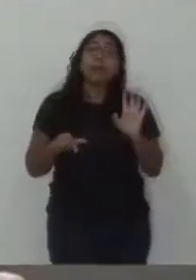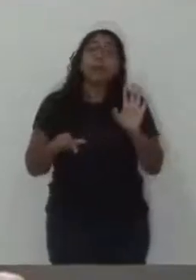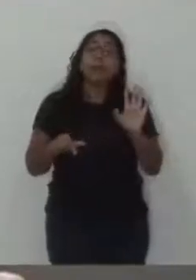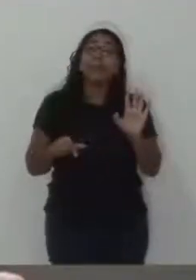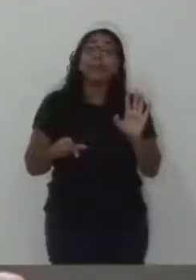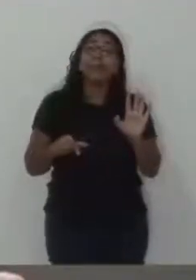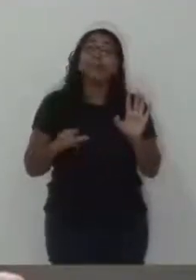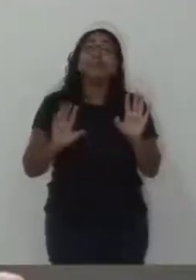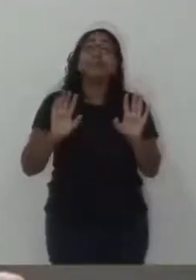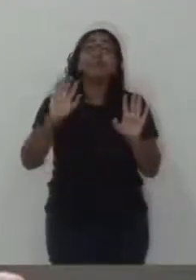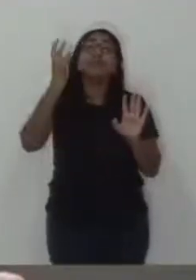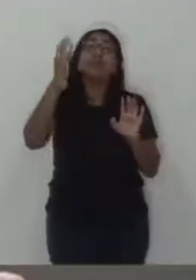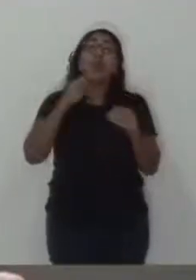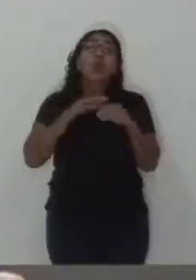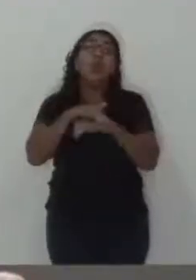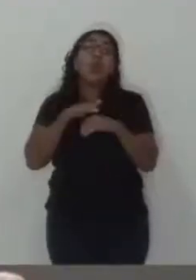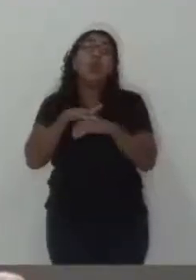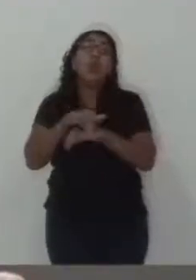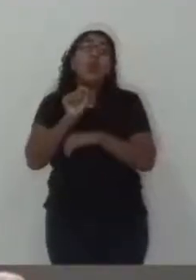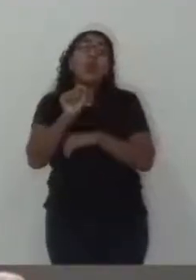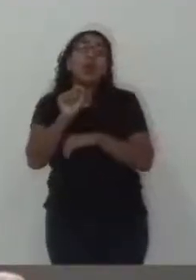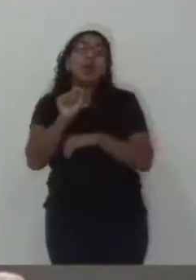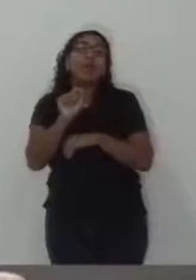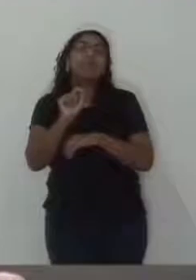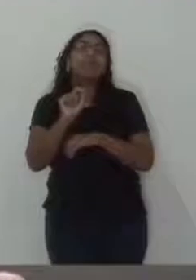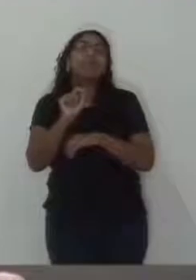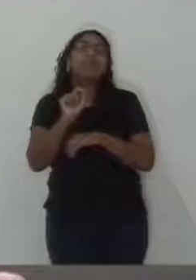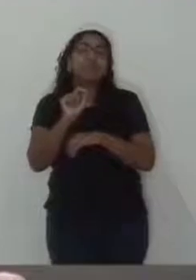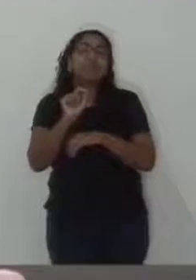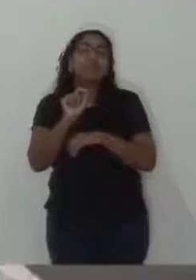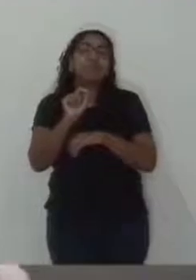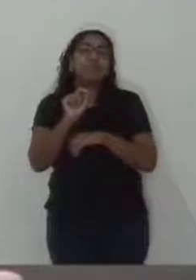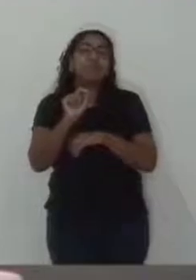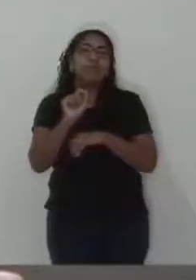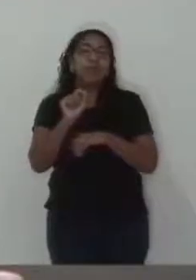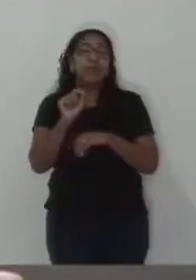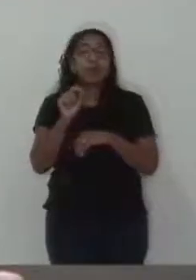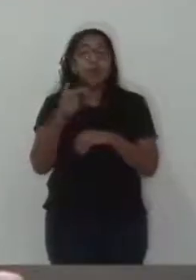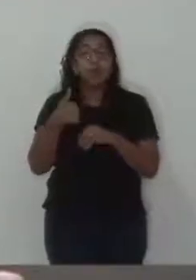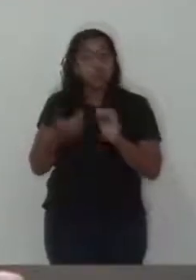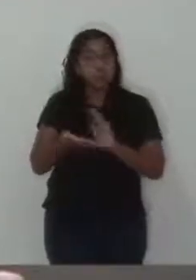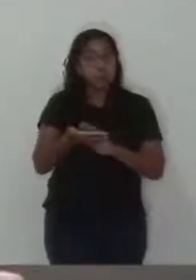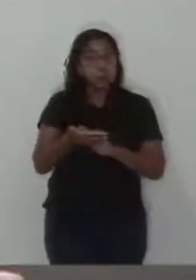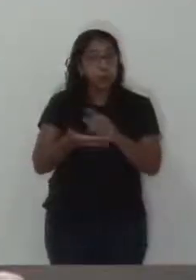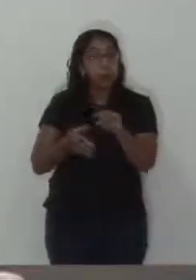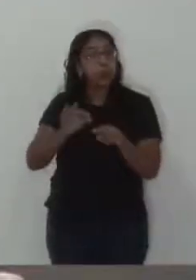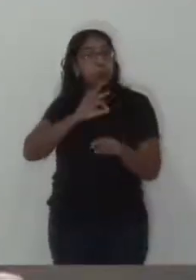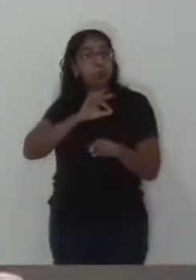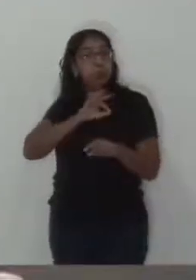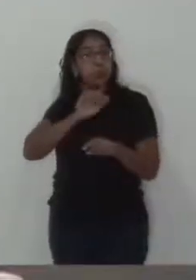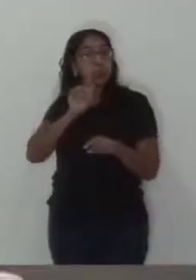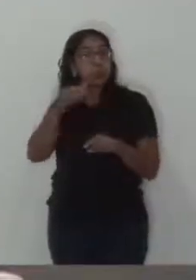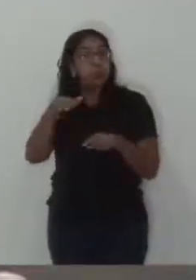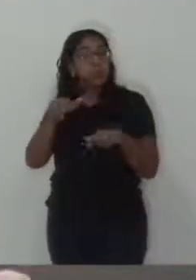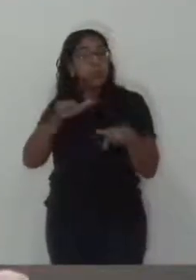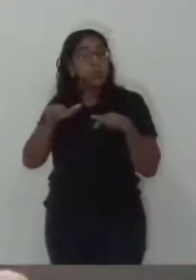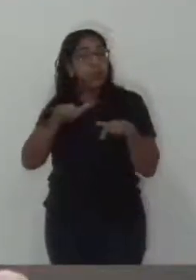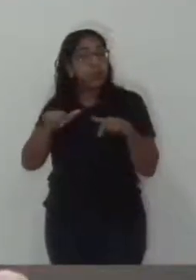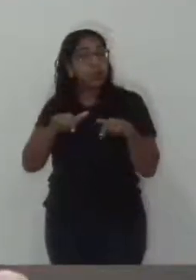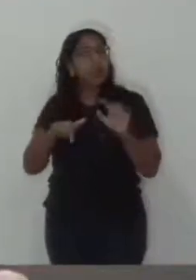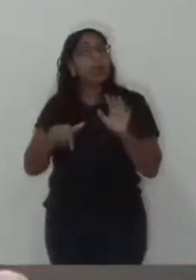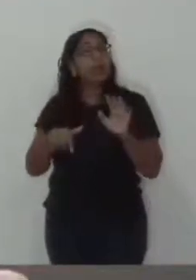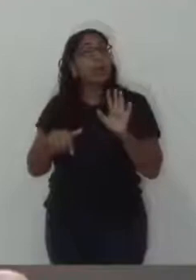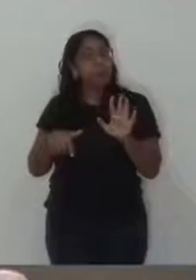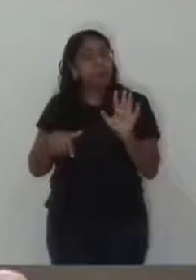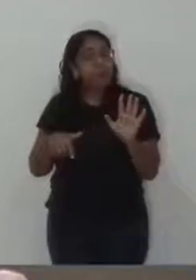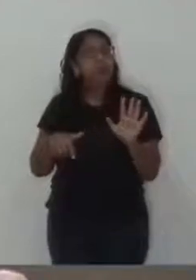tivesse acontecido o que aconteceu durante a noite, que era o combinado, e assim, aqui eu parabenizo a Guarda Municipal e a Polícia Militar por tudo o trabalho realizado. Mas nós não